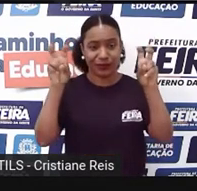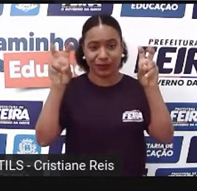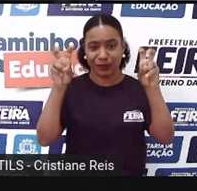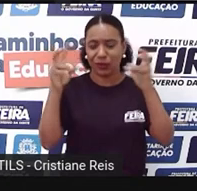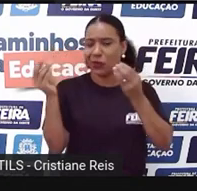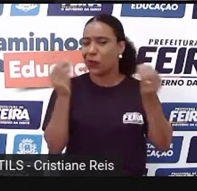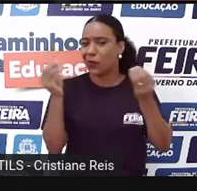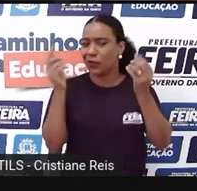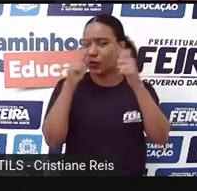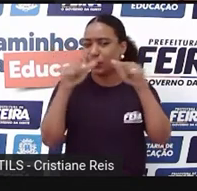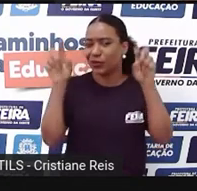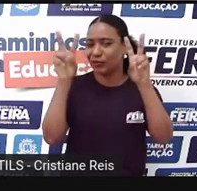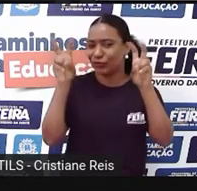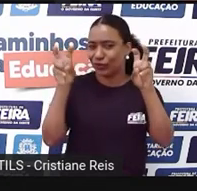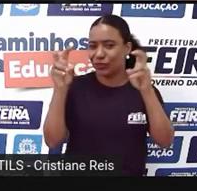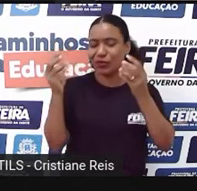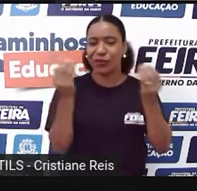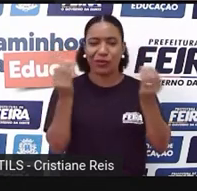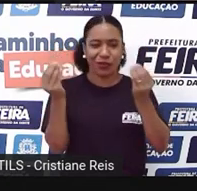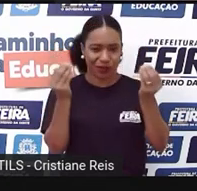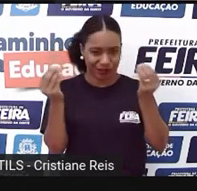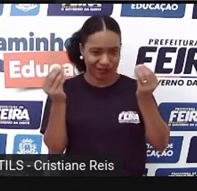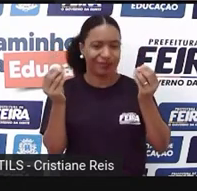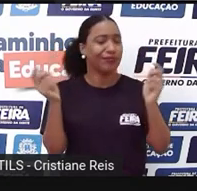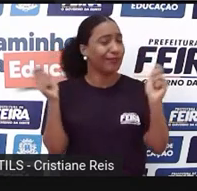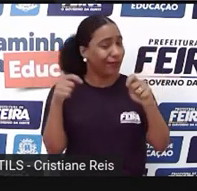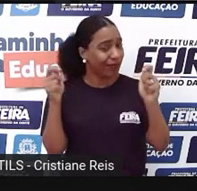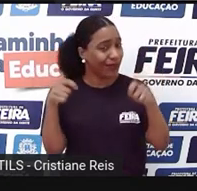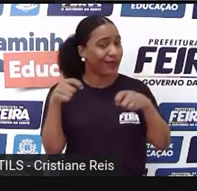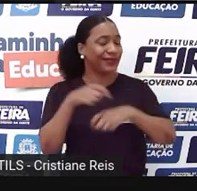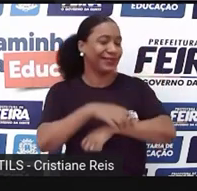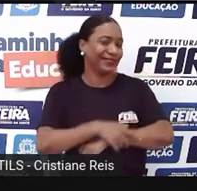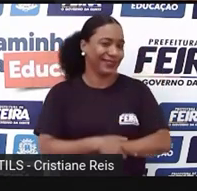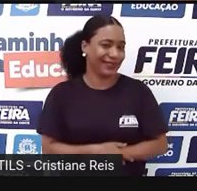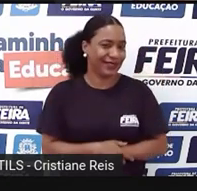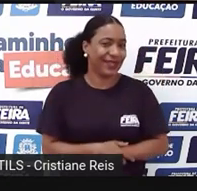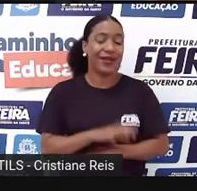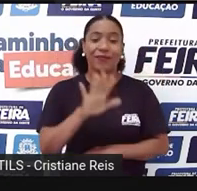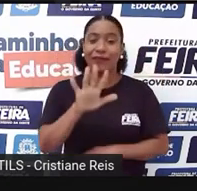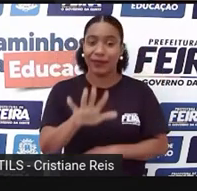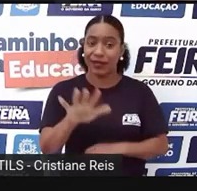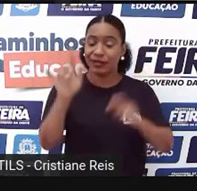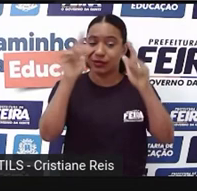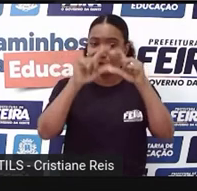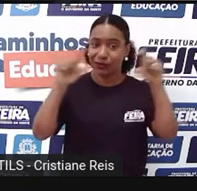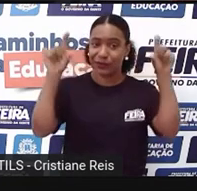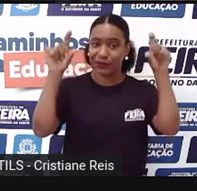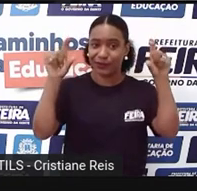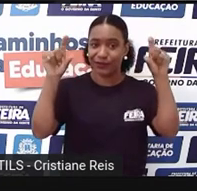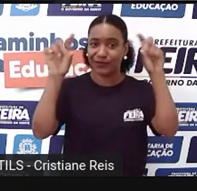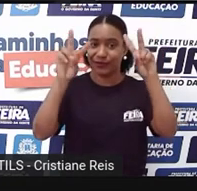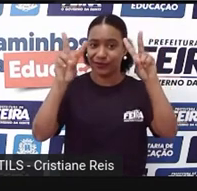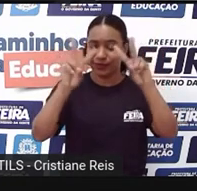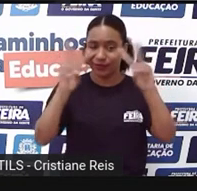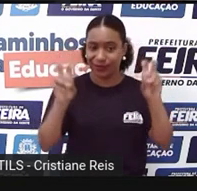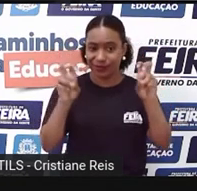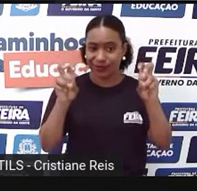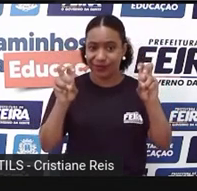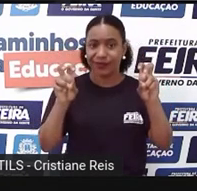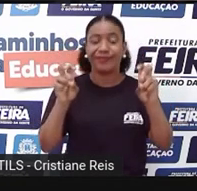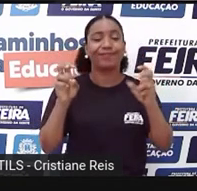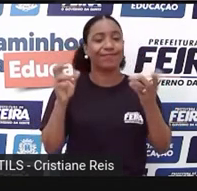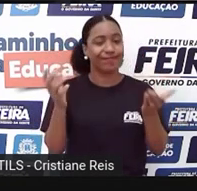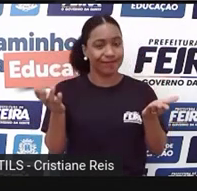hipóteses Antes Criar títulos Supostos títulos Mas o título Mesmo a gente Só consegue